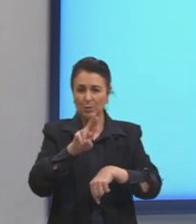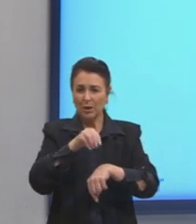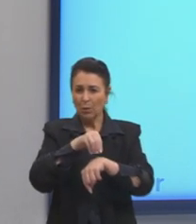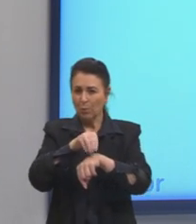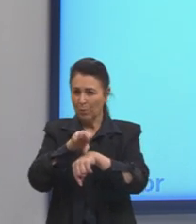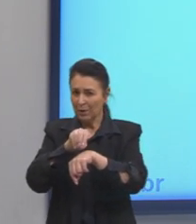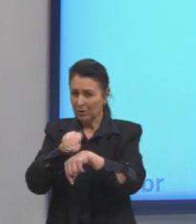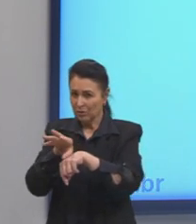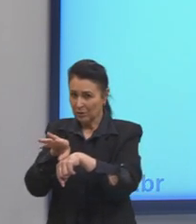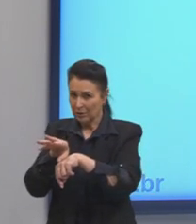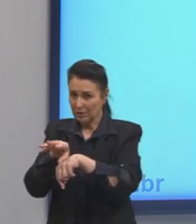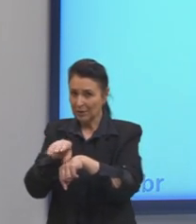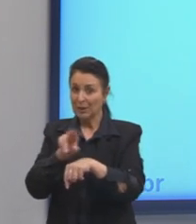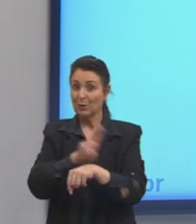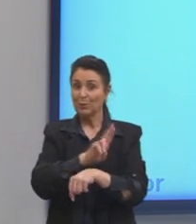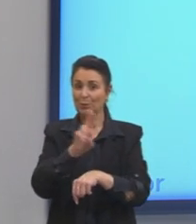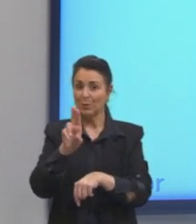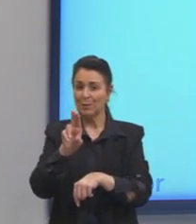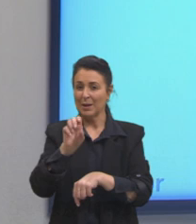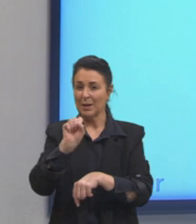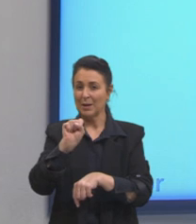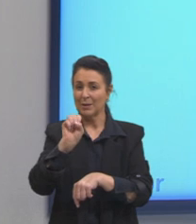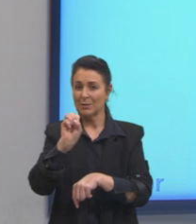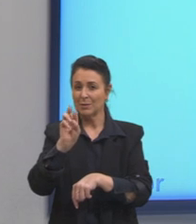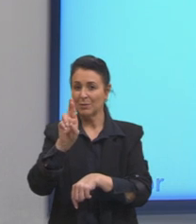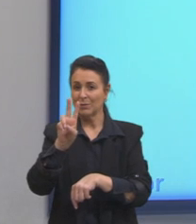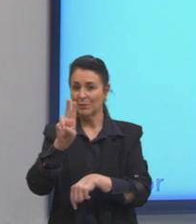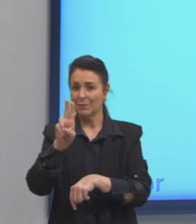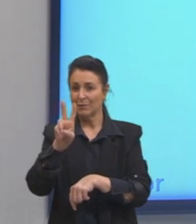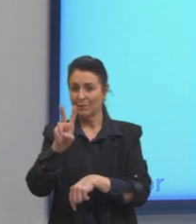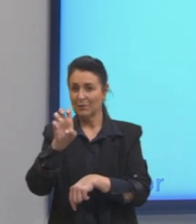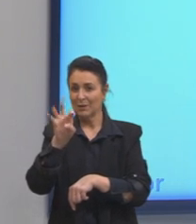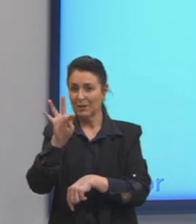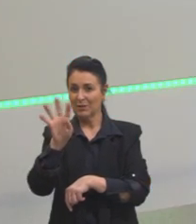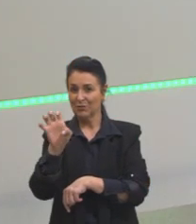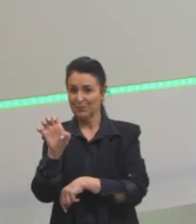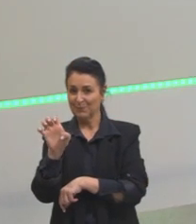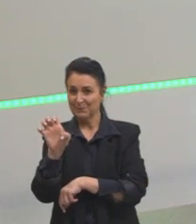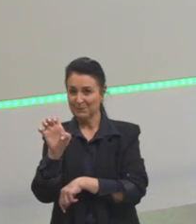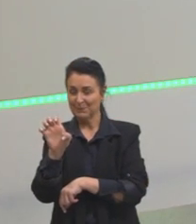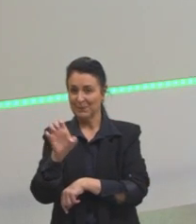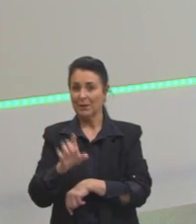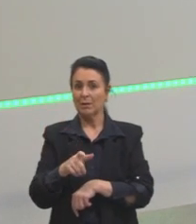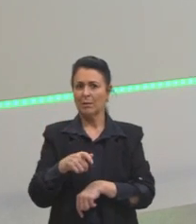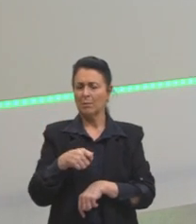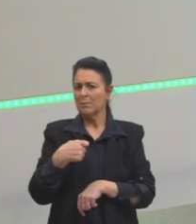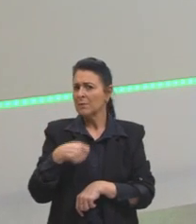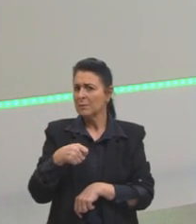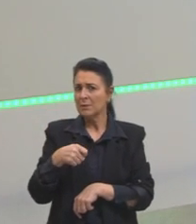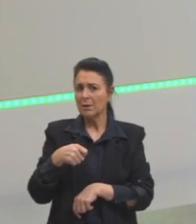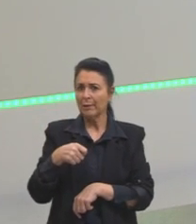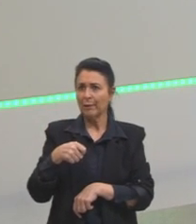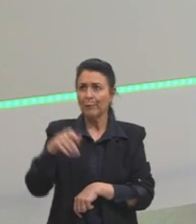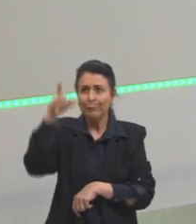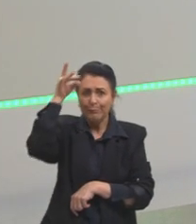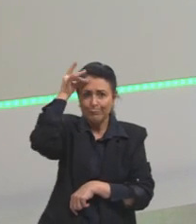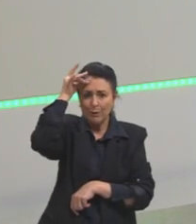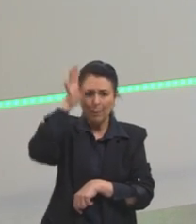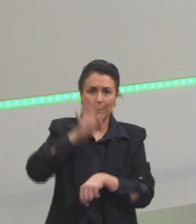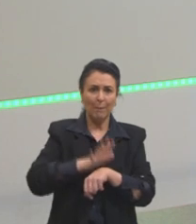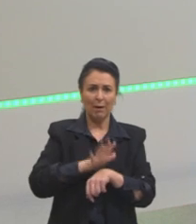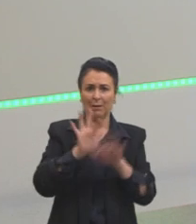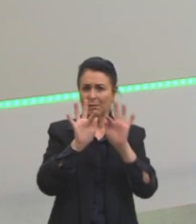essa fórmula de sorvete. Tá? Mas eu vou mostrar para vocês que a gente não precisa decorar mais essa fórmula.